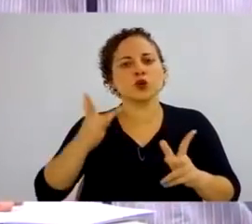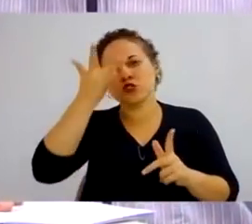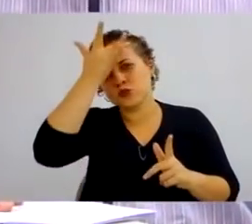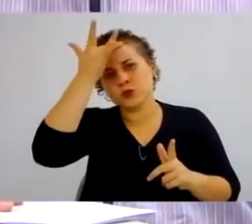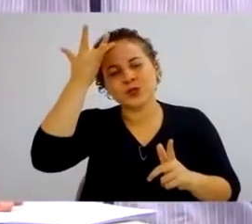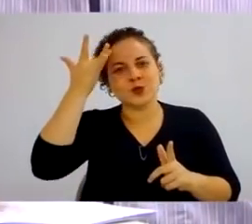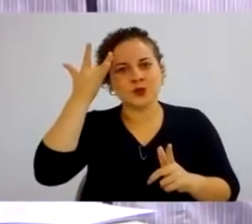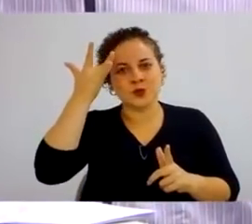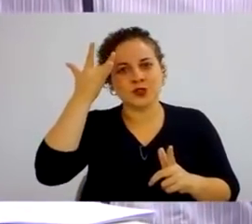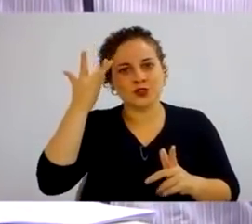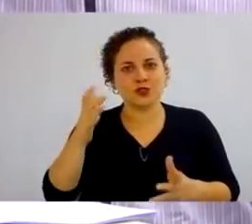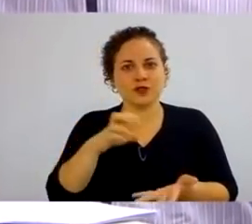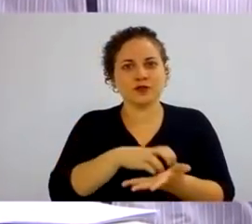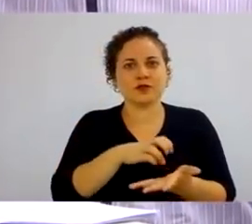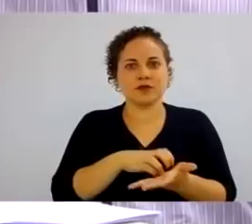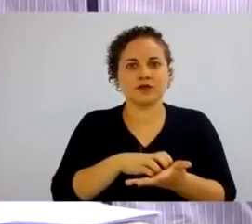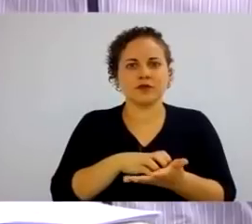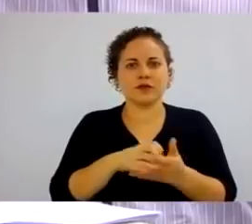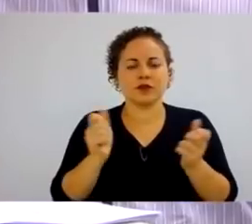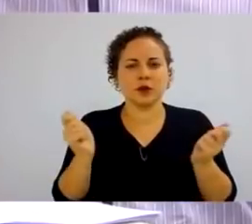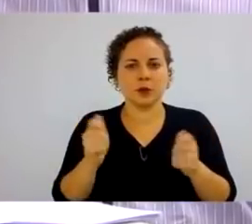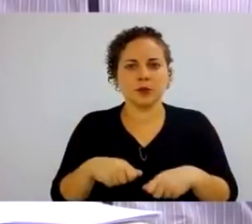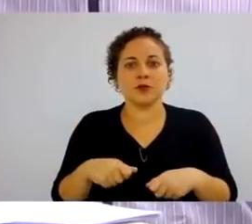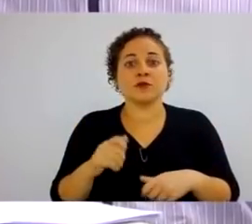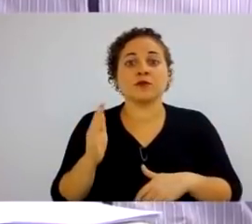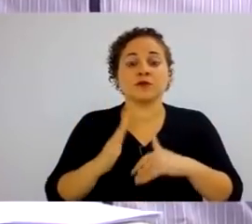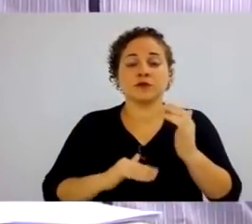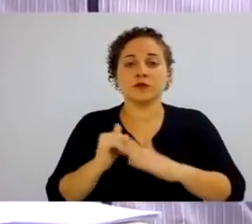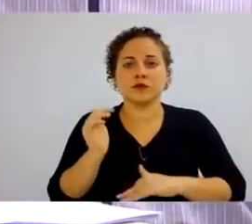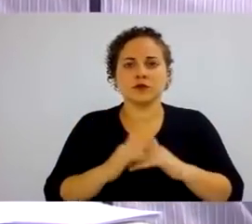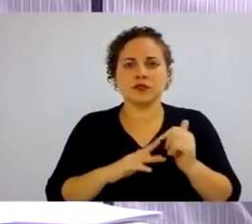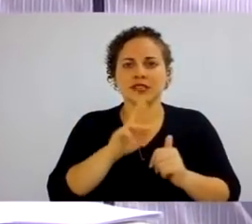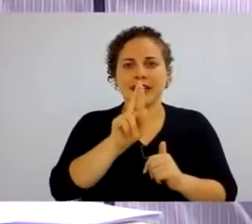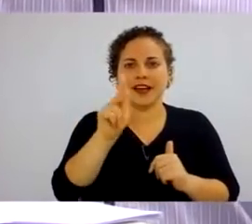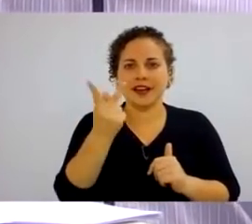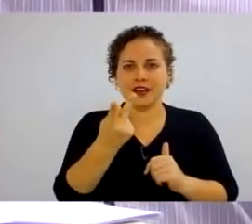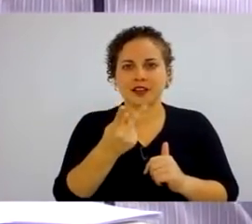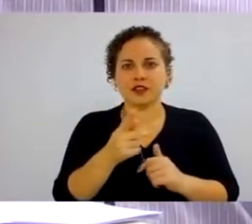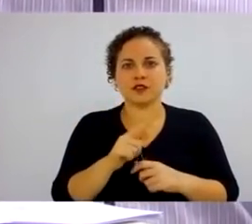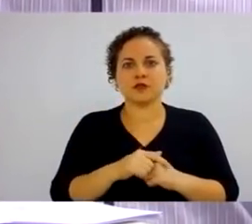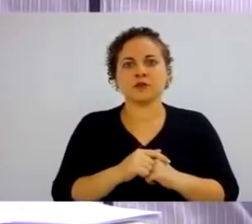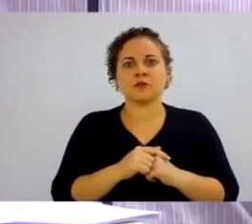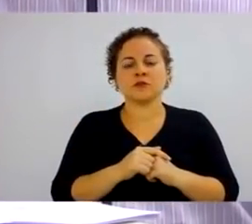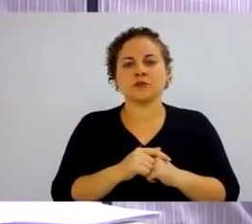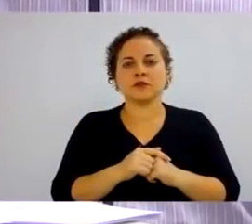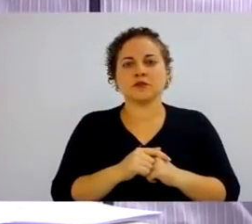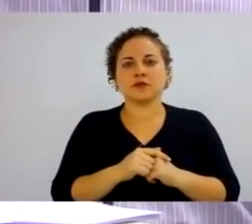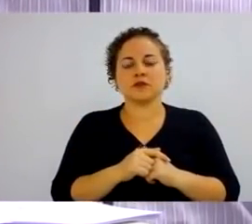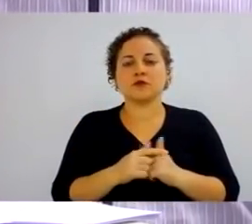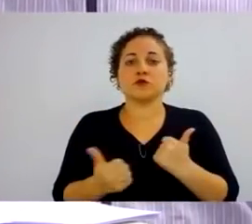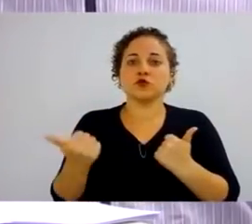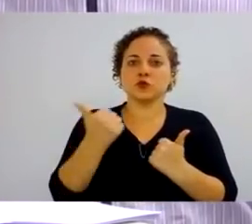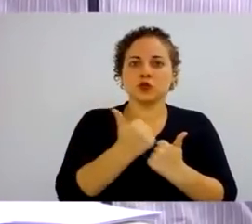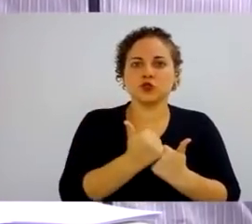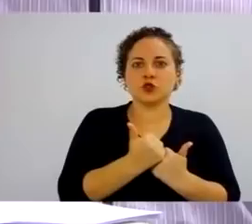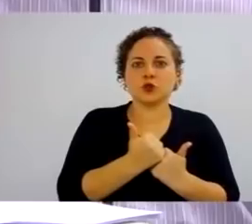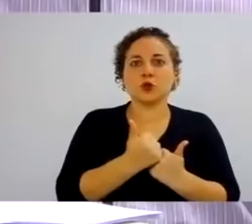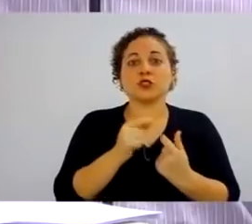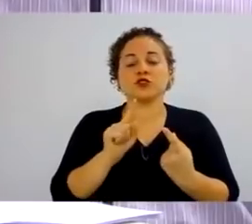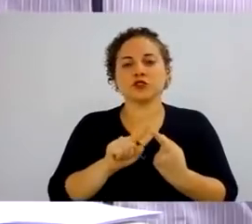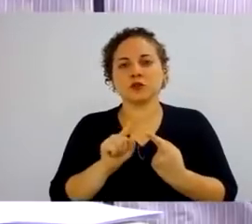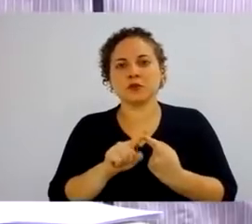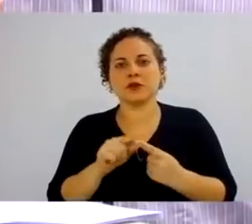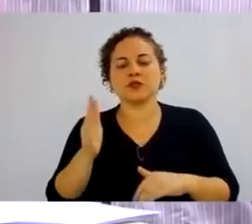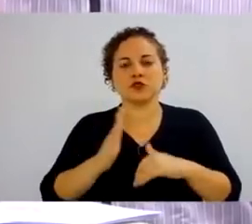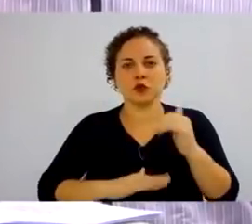os colaboradores. O próximo desafio do profissional de RH será o de mensurar fatores subjetivos, como as